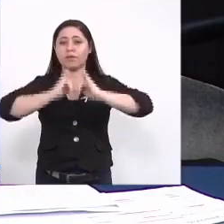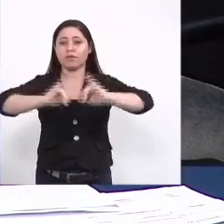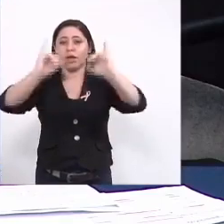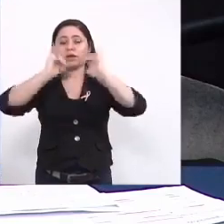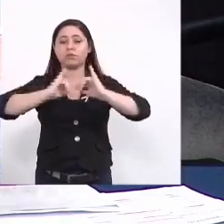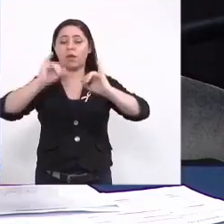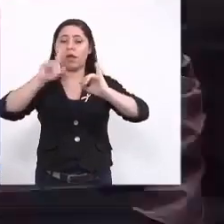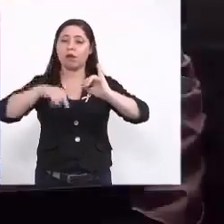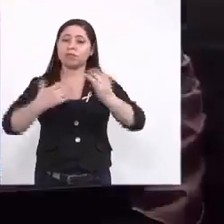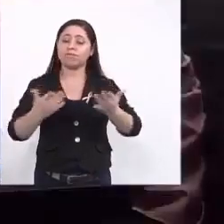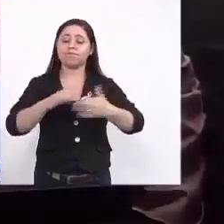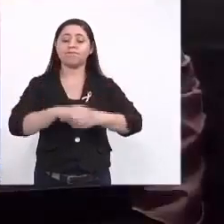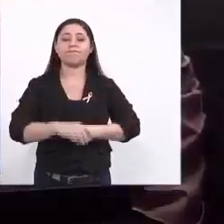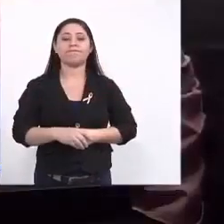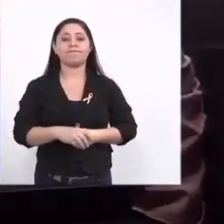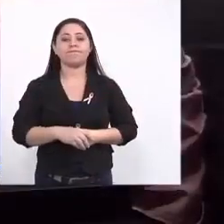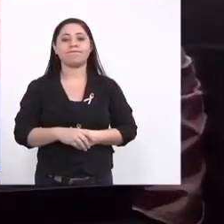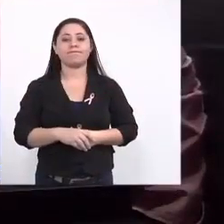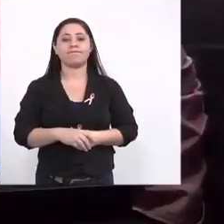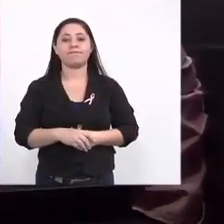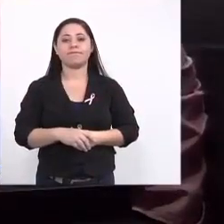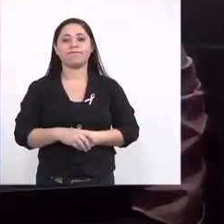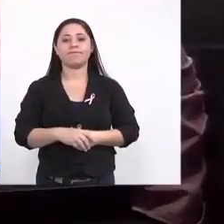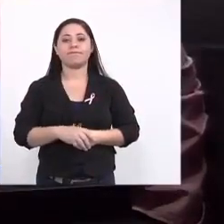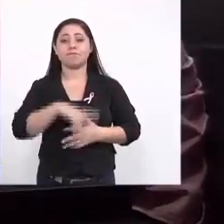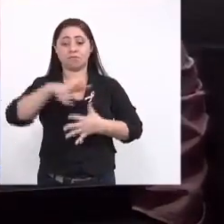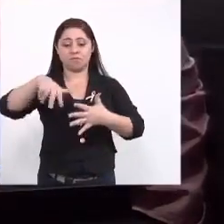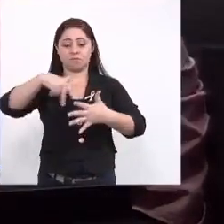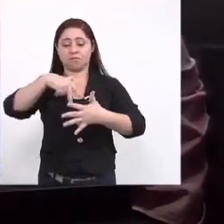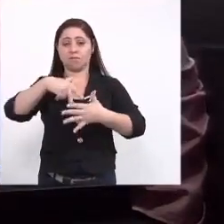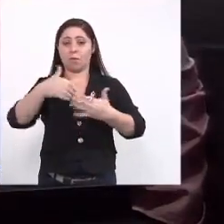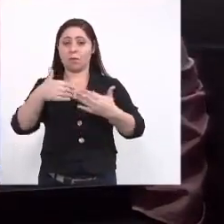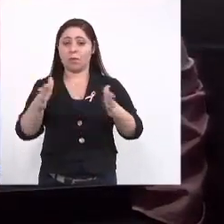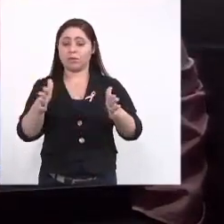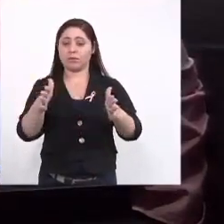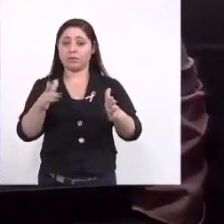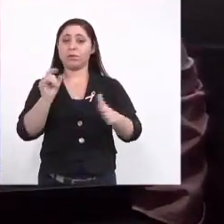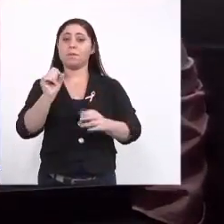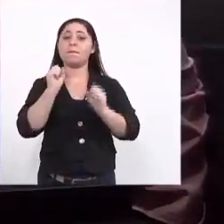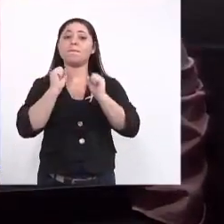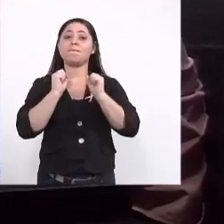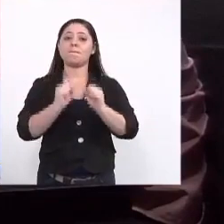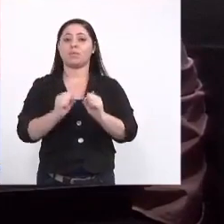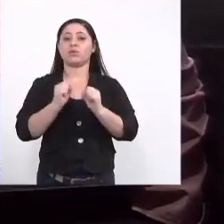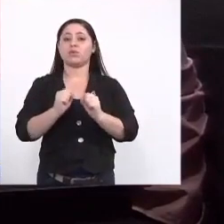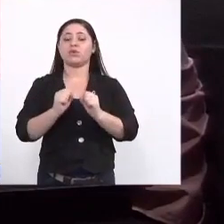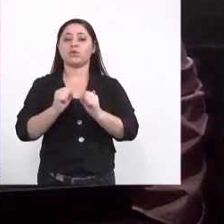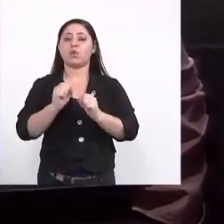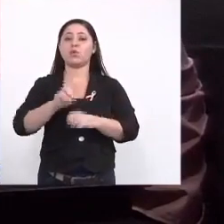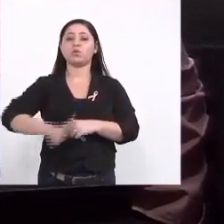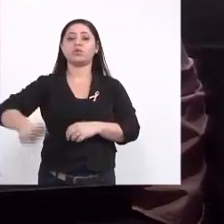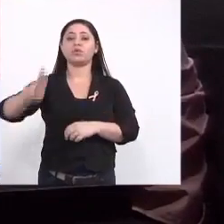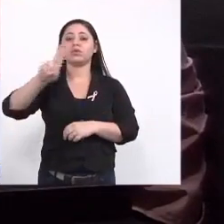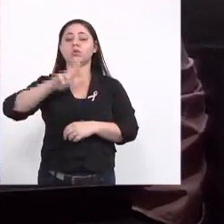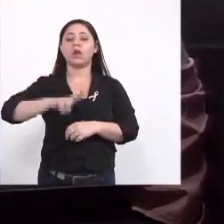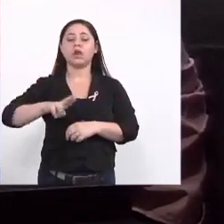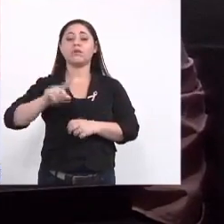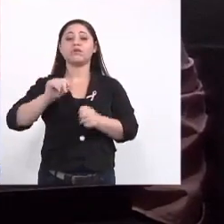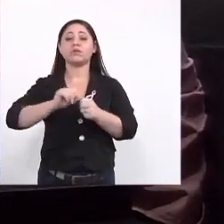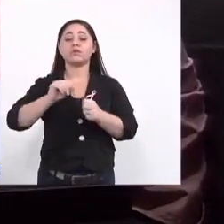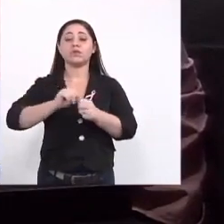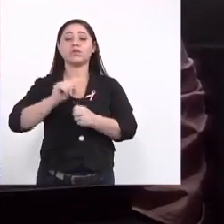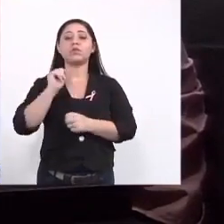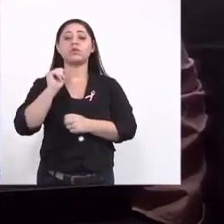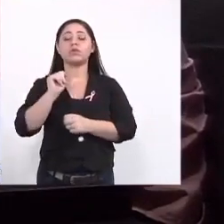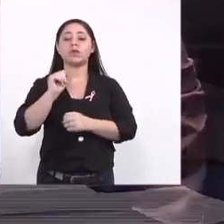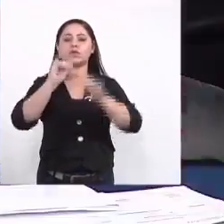enfim então a a tribuna está aberta para que a gente possa fazer no sentido